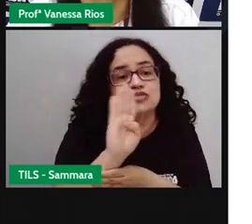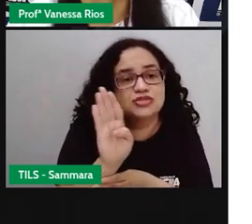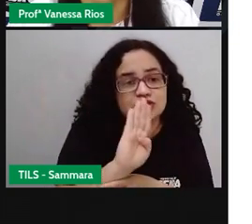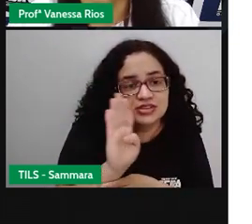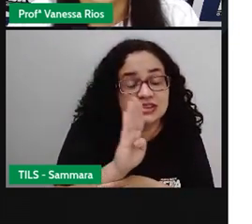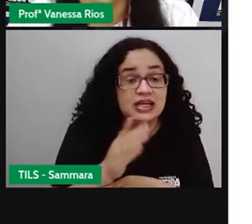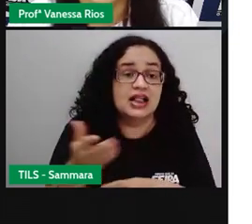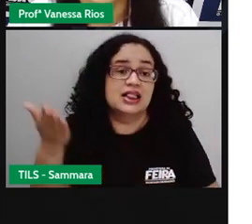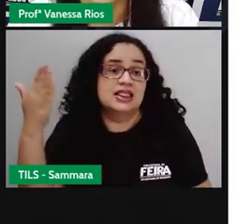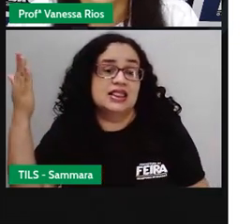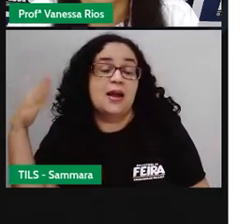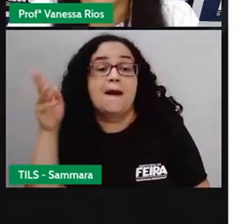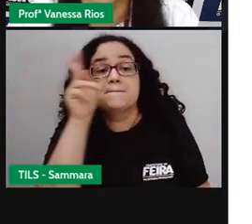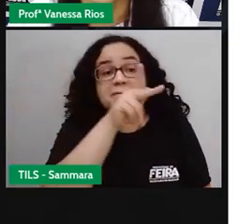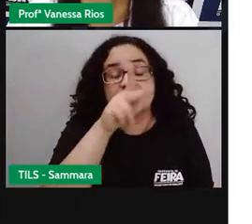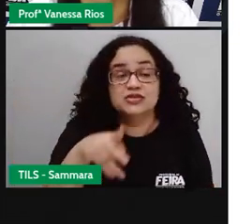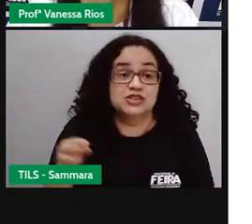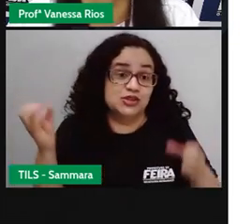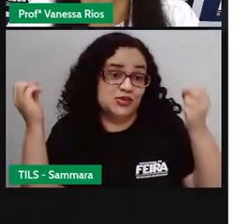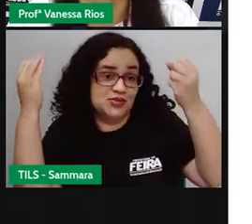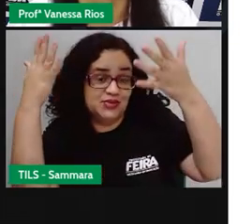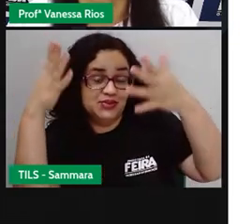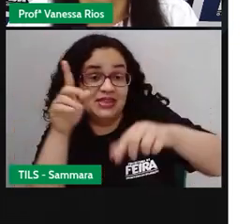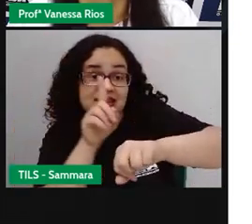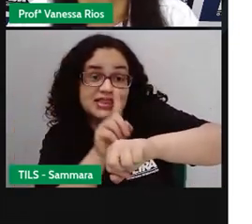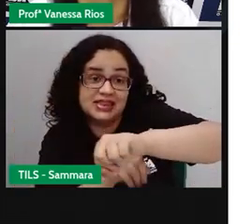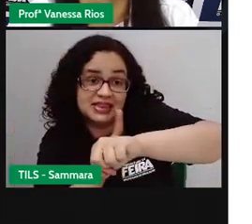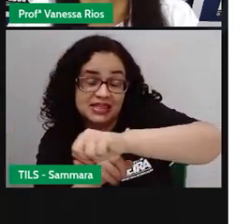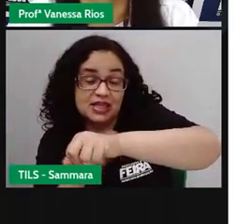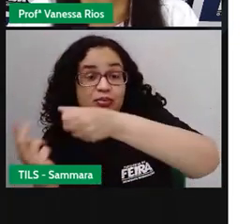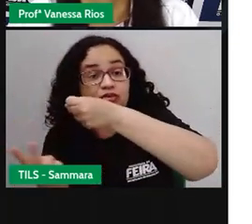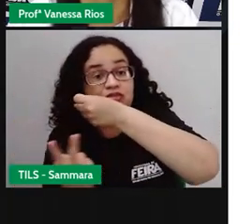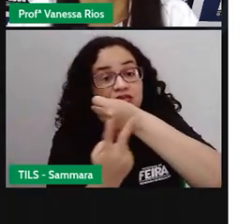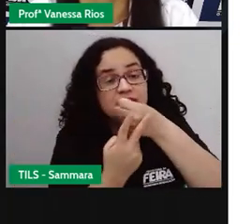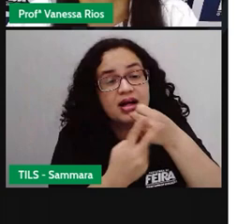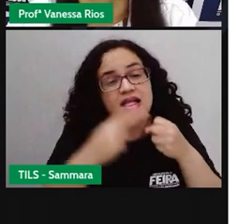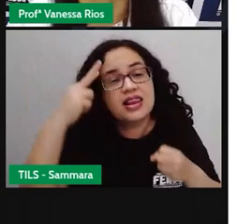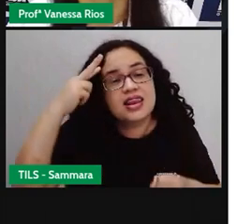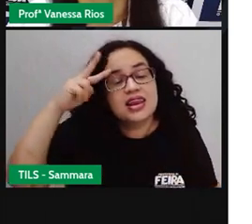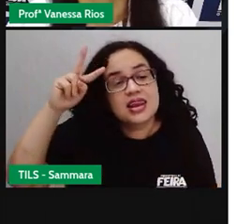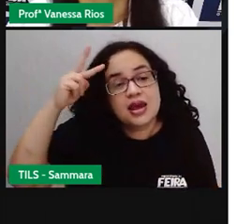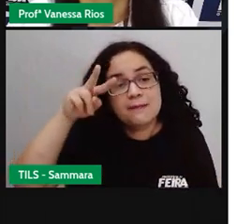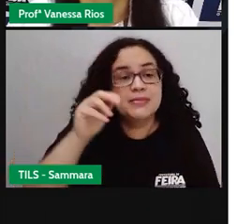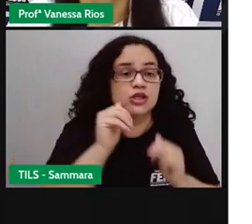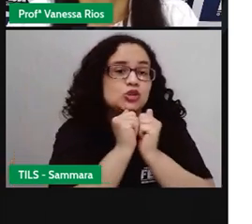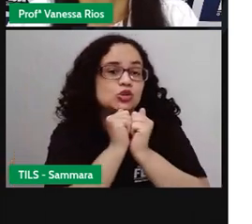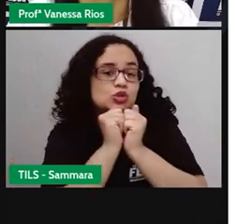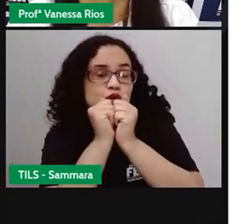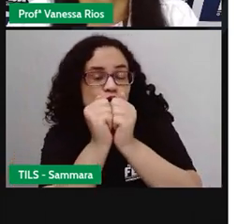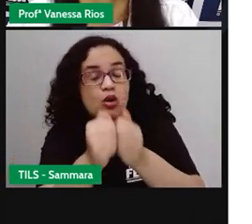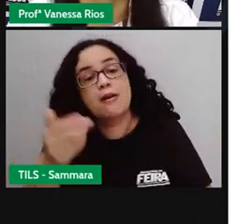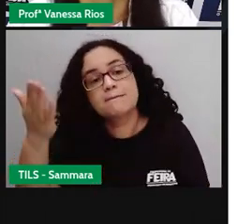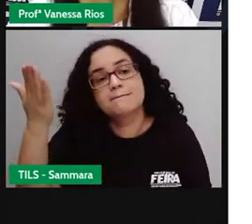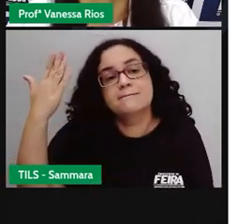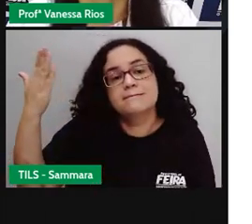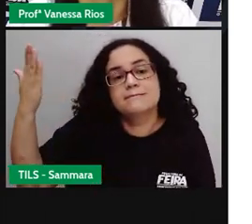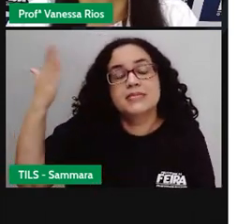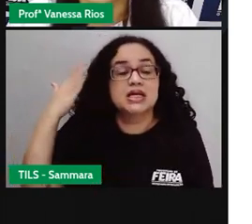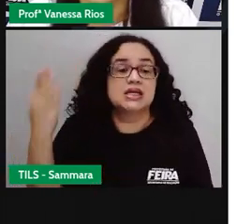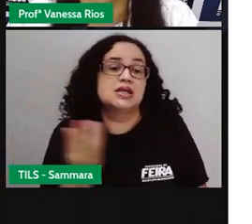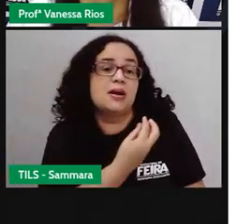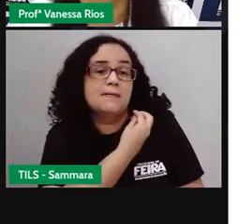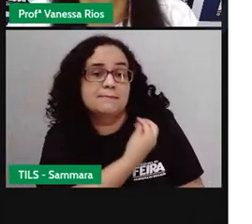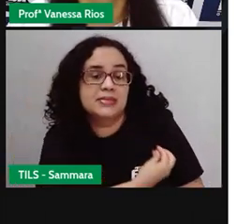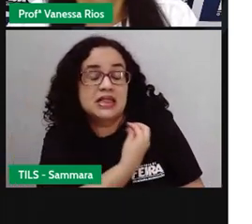videoaula atrás aí a Pró iniciou falando sobre os tempos verbais e aí relembrou junto com vocês sobre o passado, sobre o